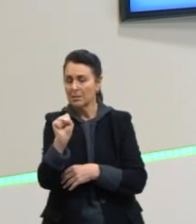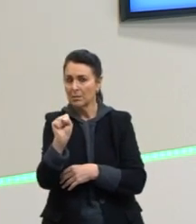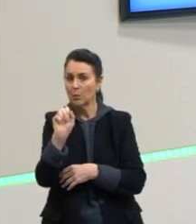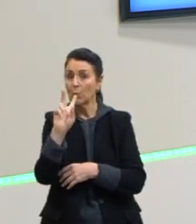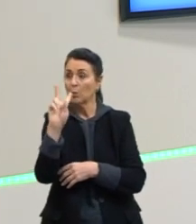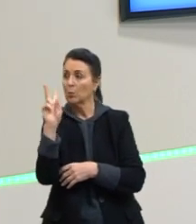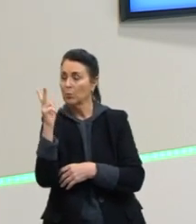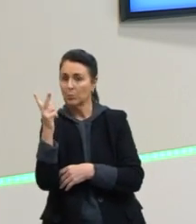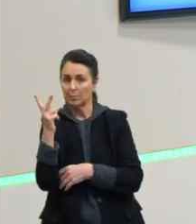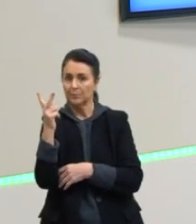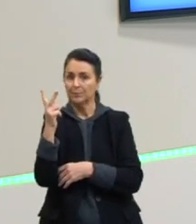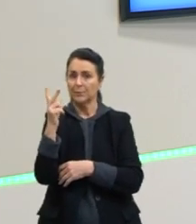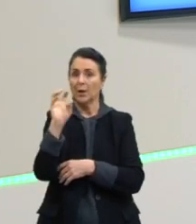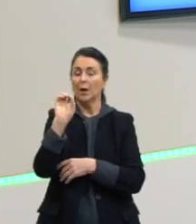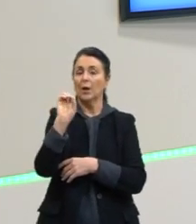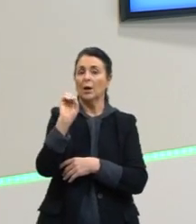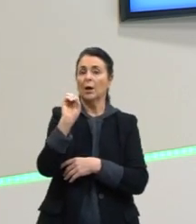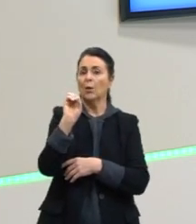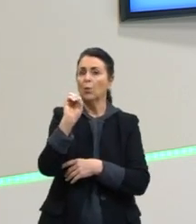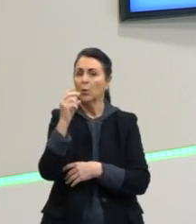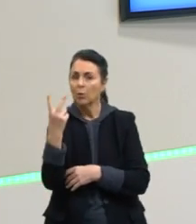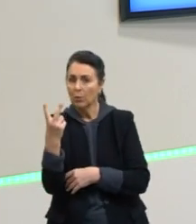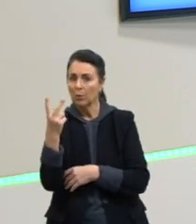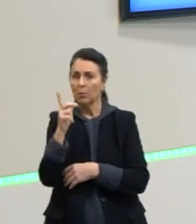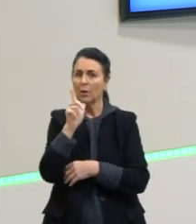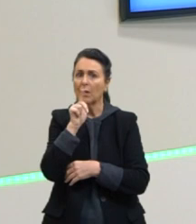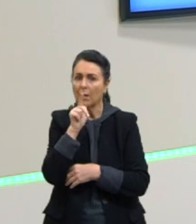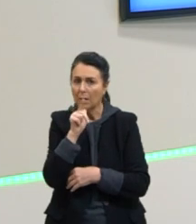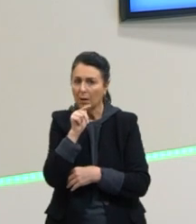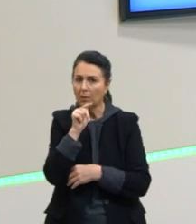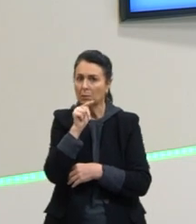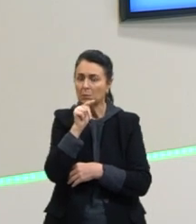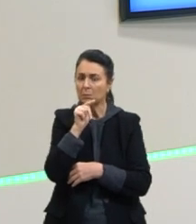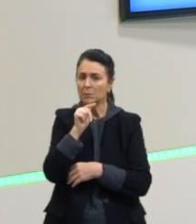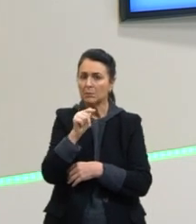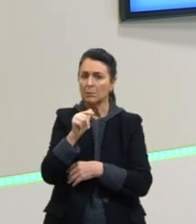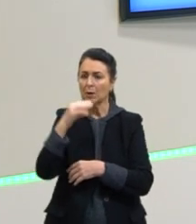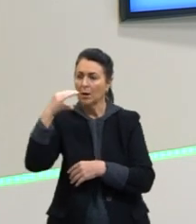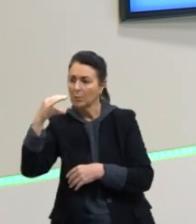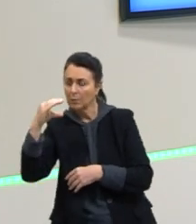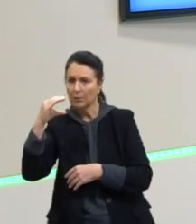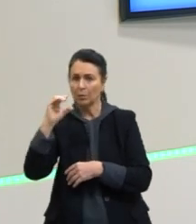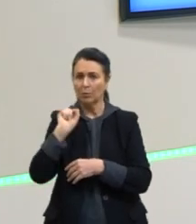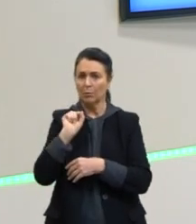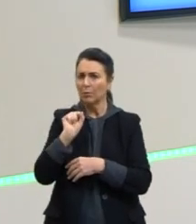carbônico, tá, água e quer mais? Falta alguma coisa.